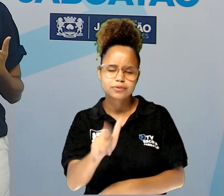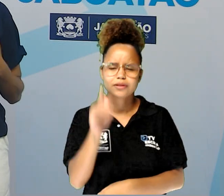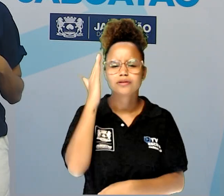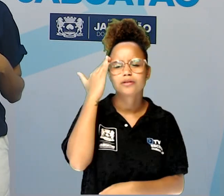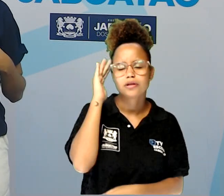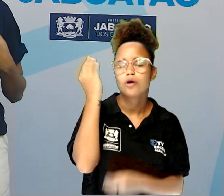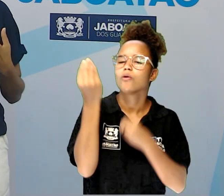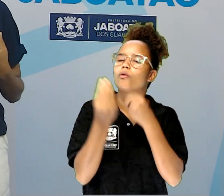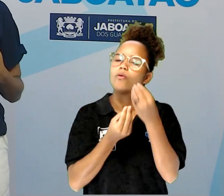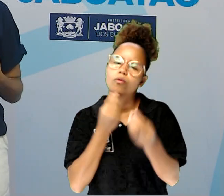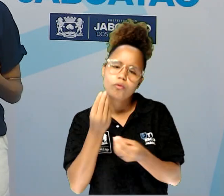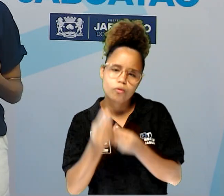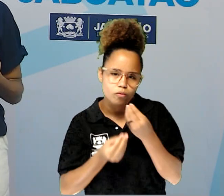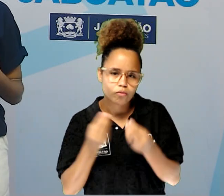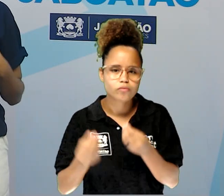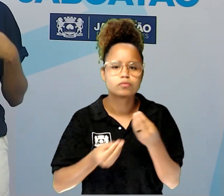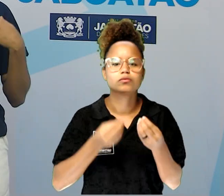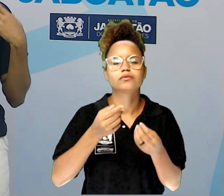falado.